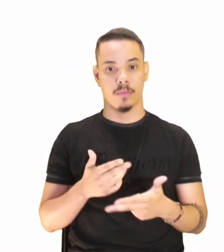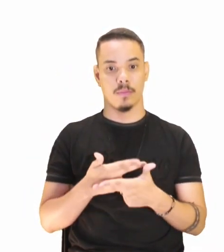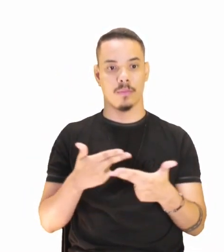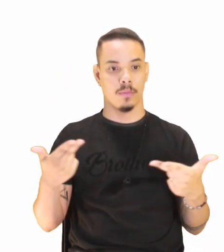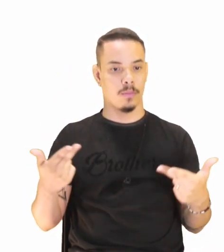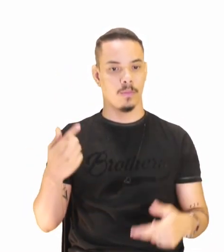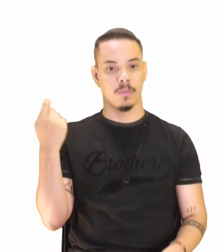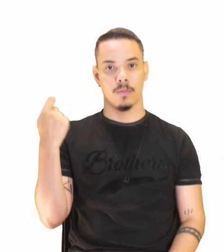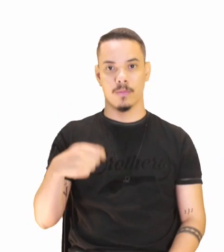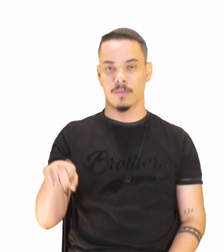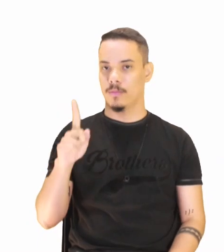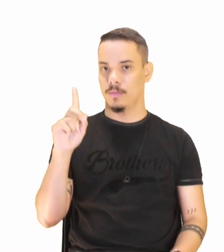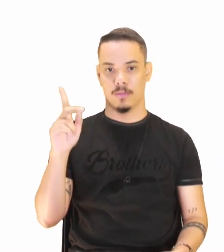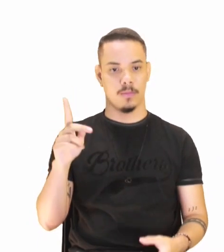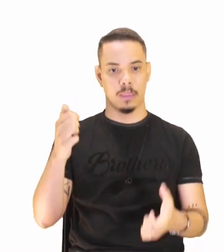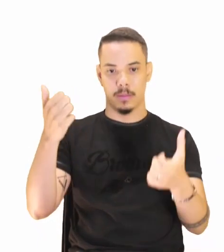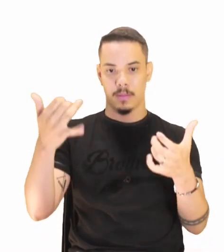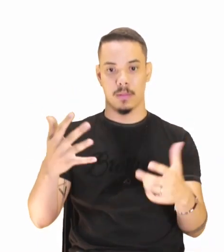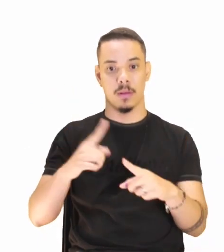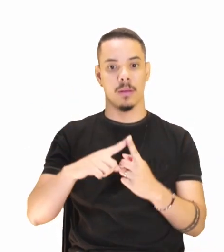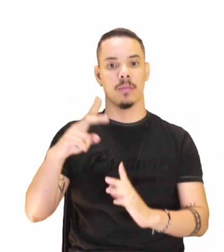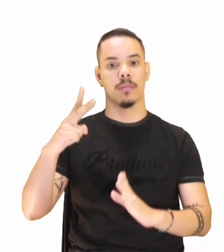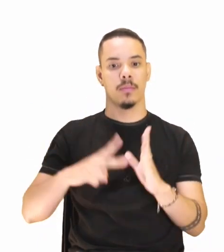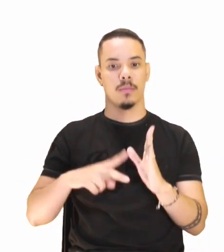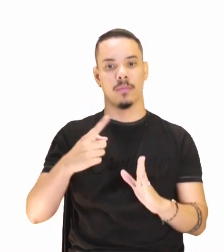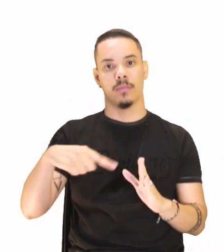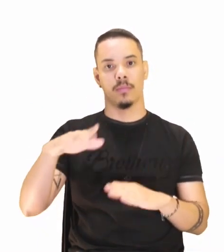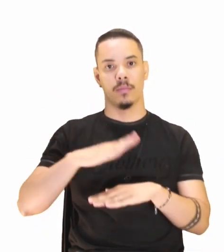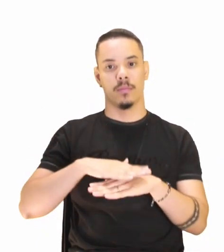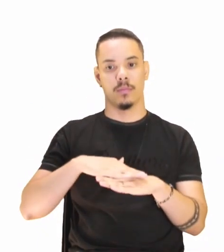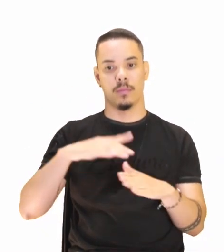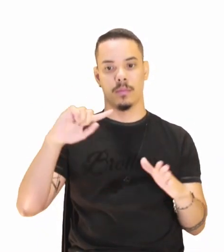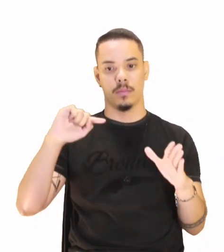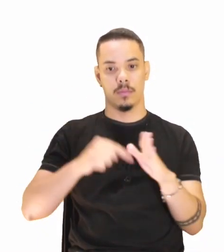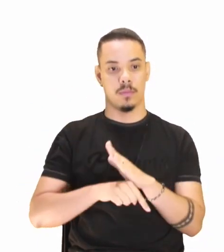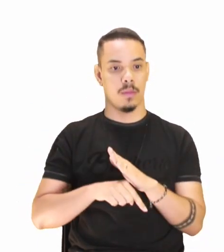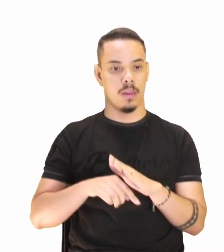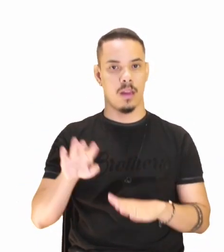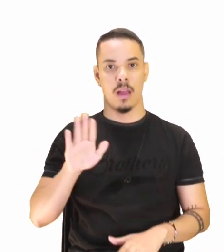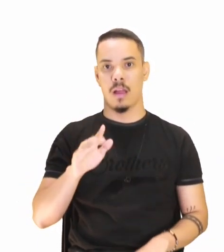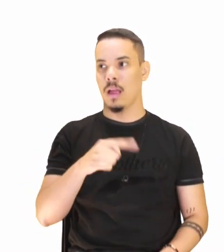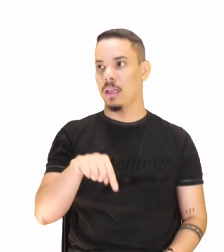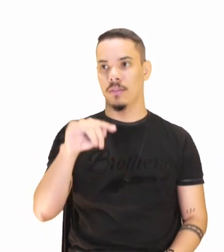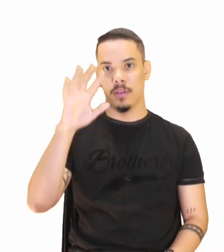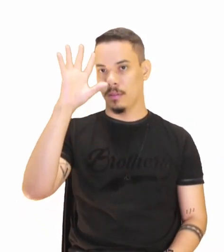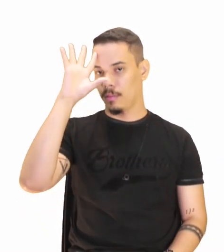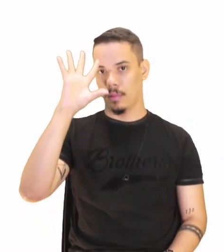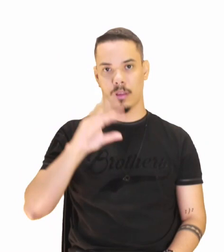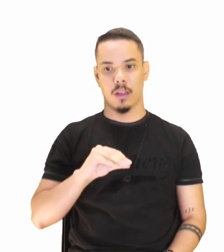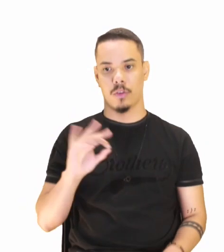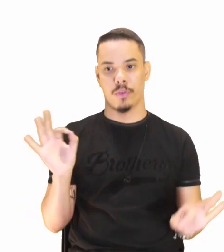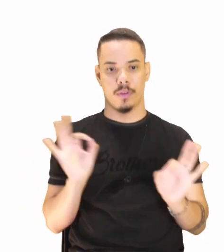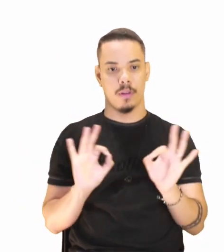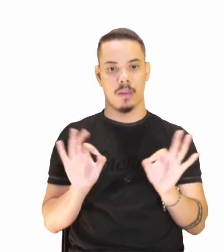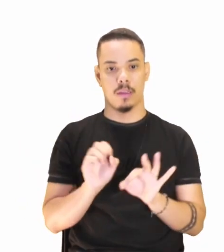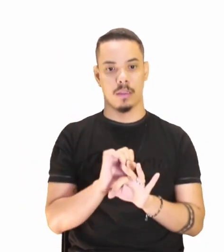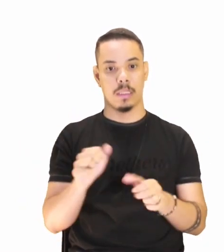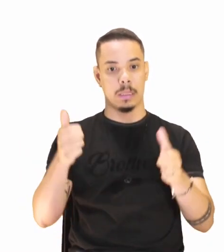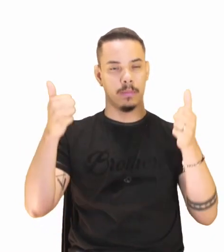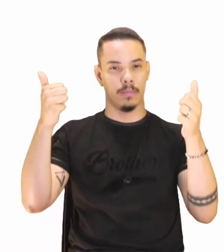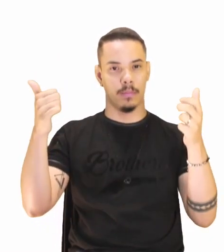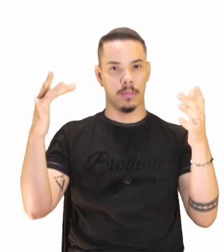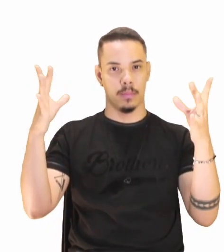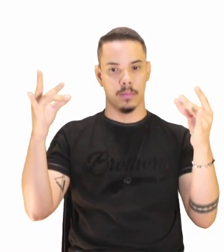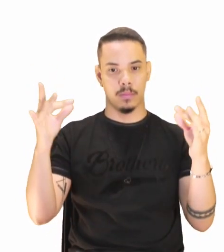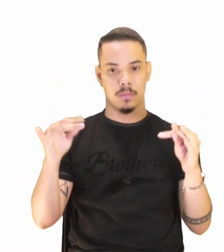necessário dizer. Mas há leitores tão obtusos que nada entendem, se lhes não relata